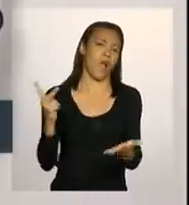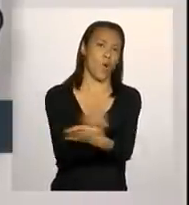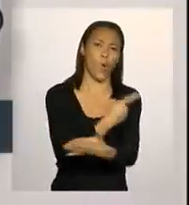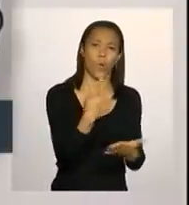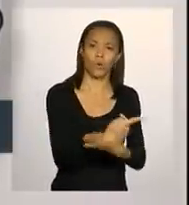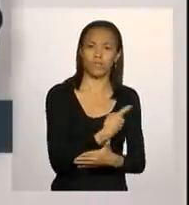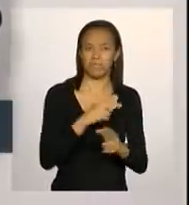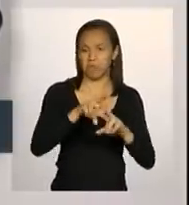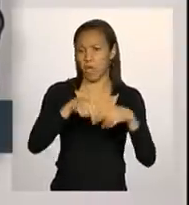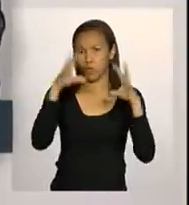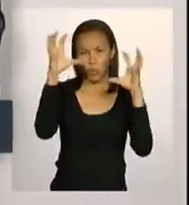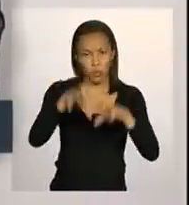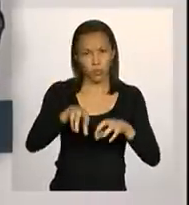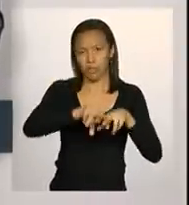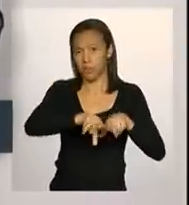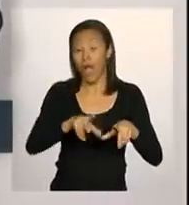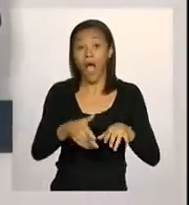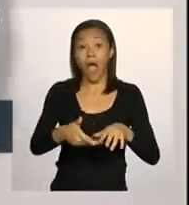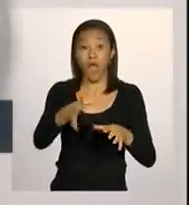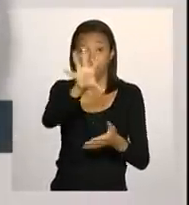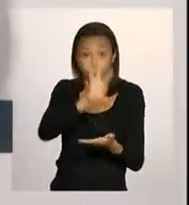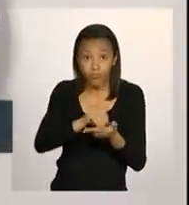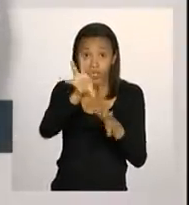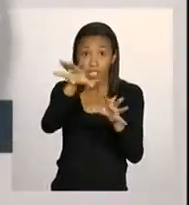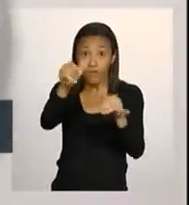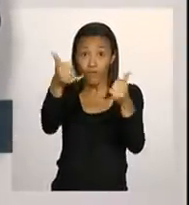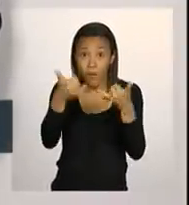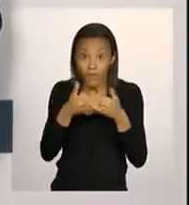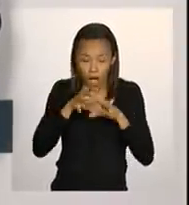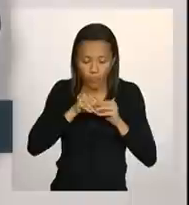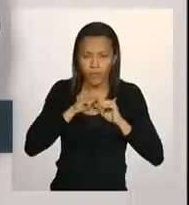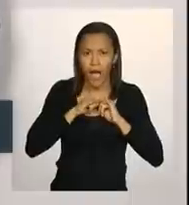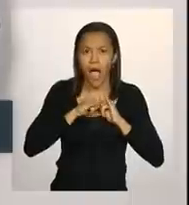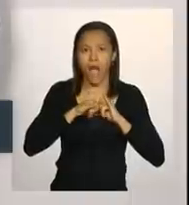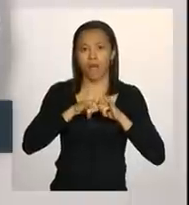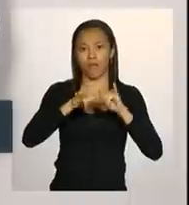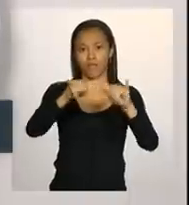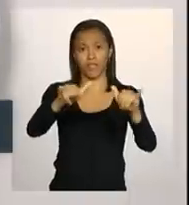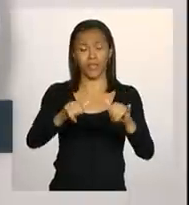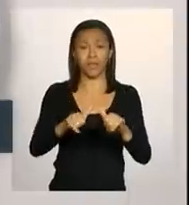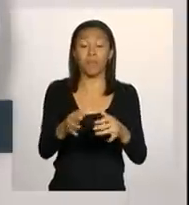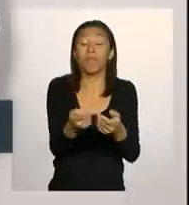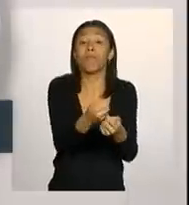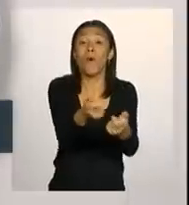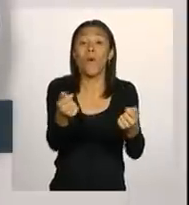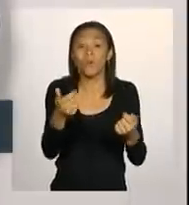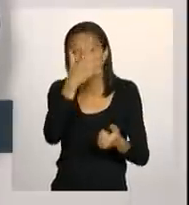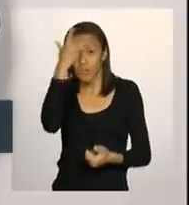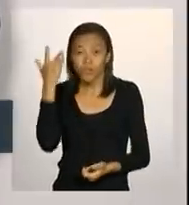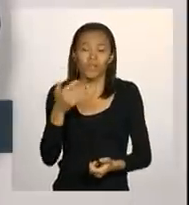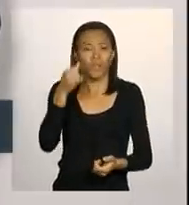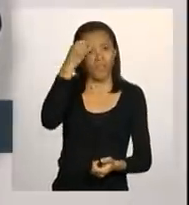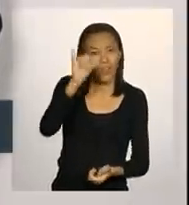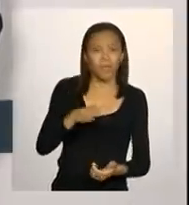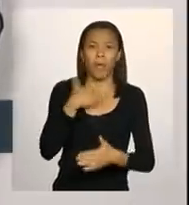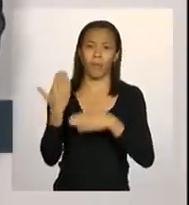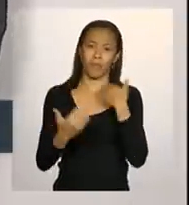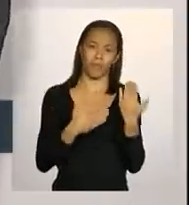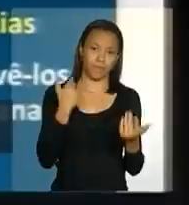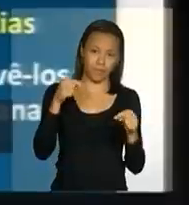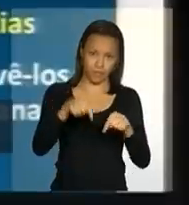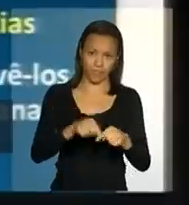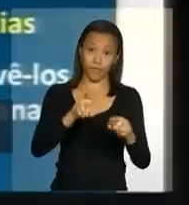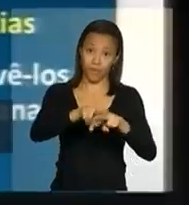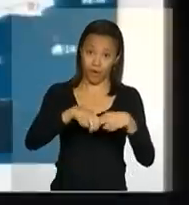evitar, dar o alerta para que o mínimo possível de pessoas fiquem expostas aos eventos